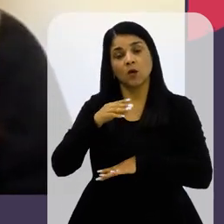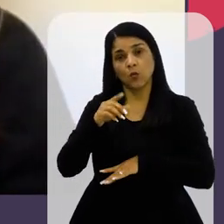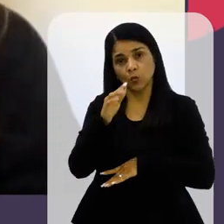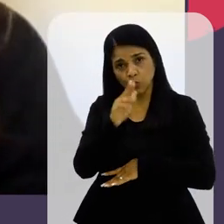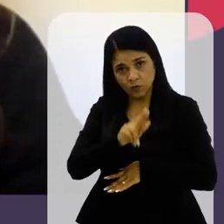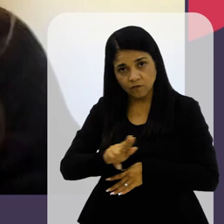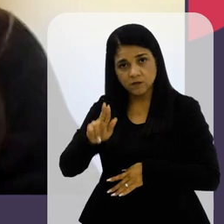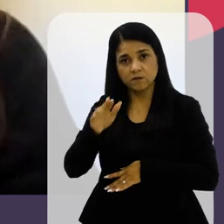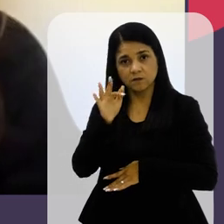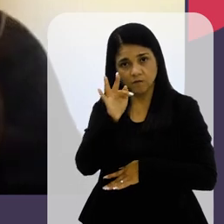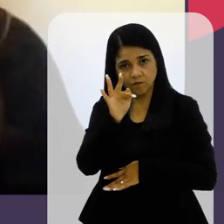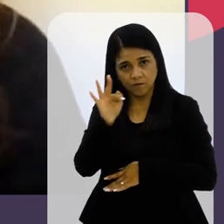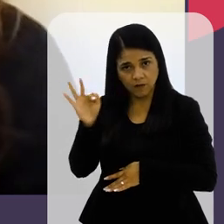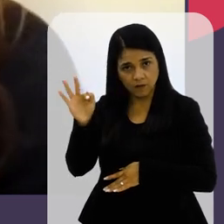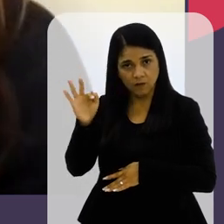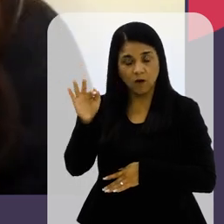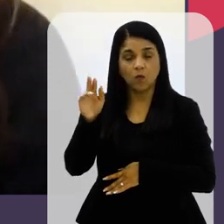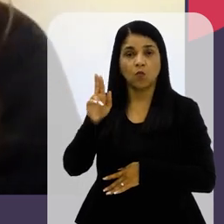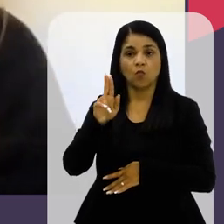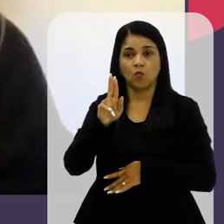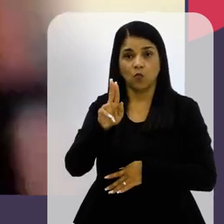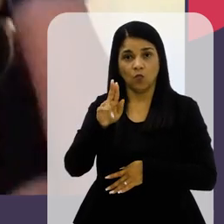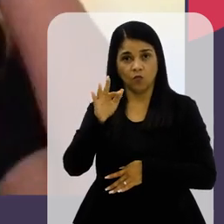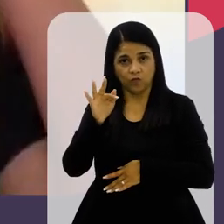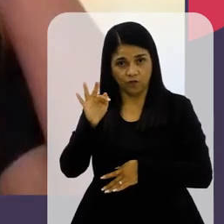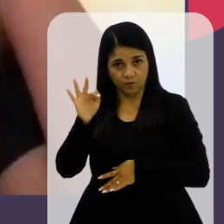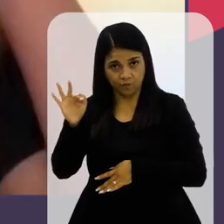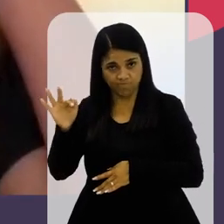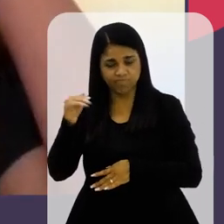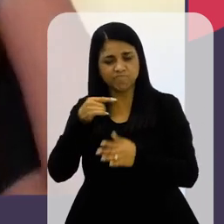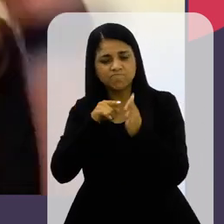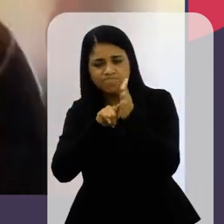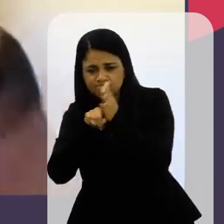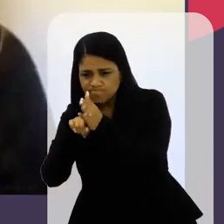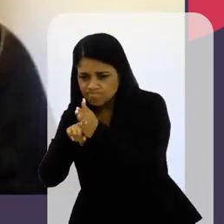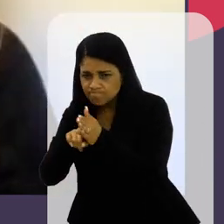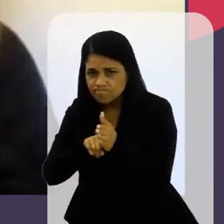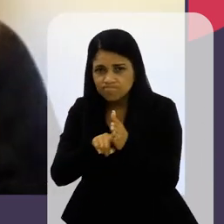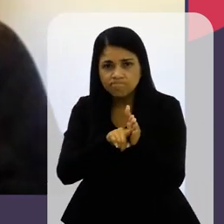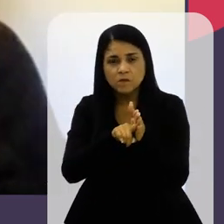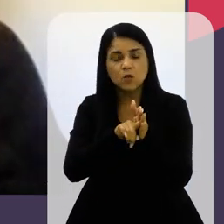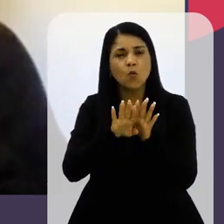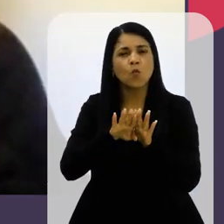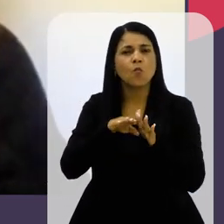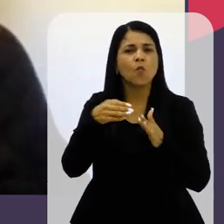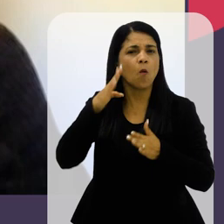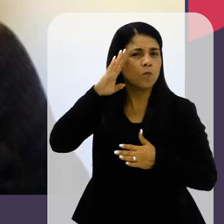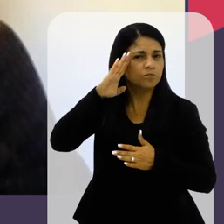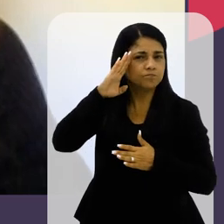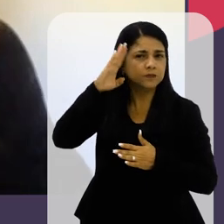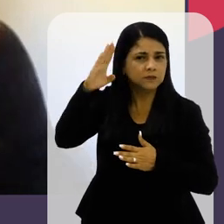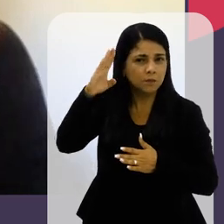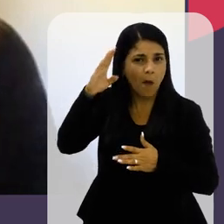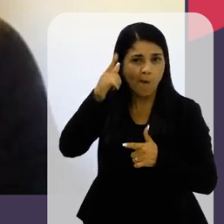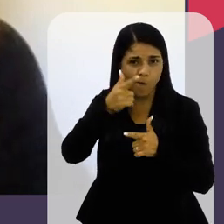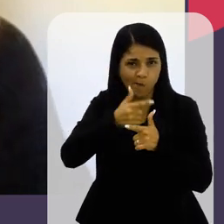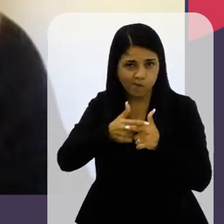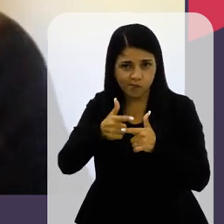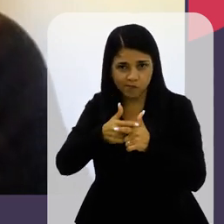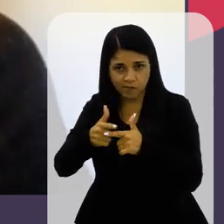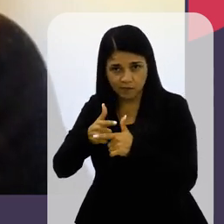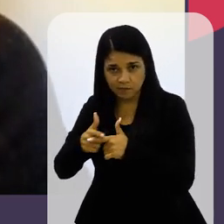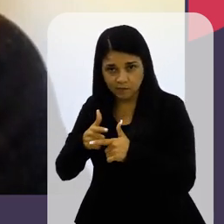Fluminense Então a gente queria investigar mesmo quais eram os principais fatores